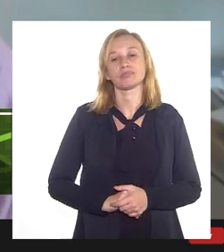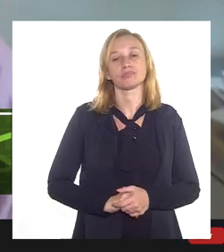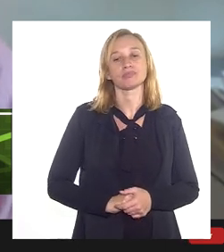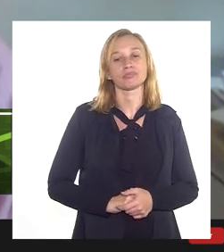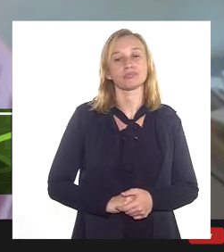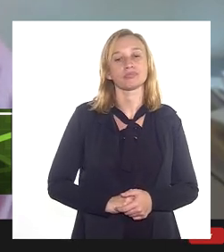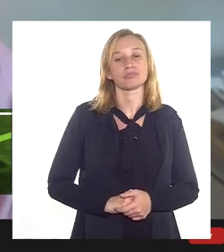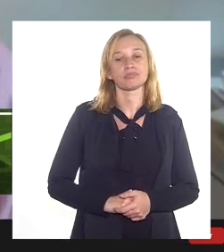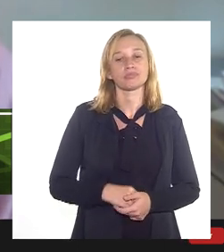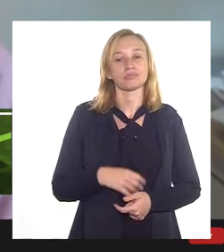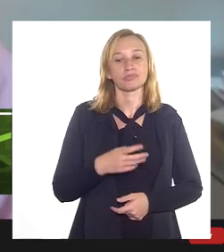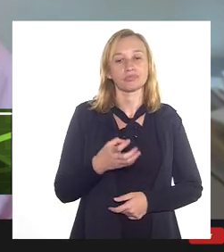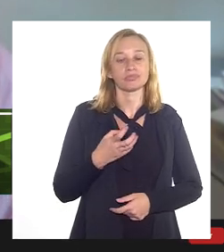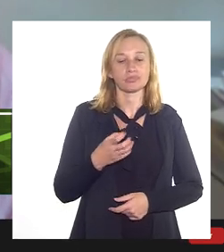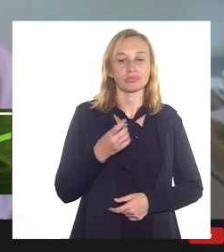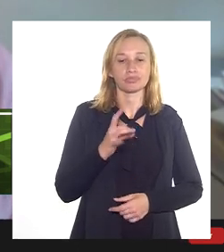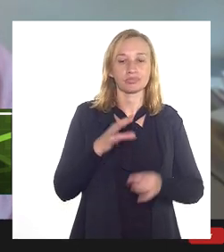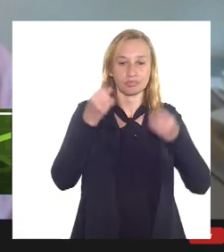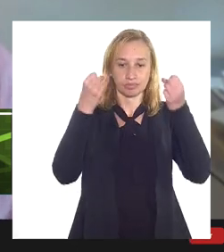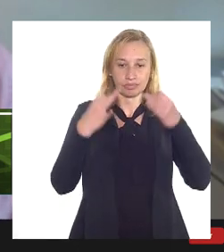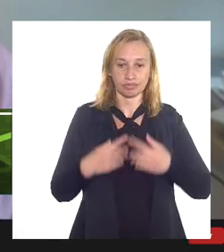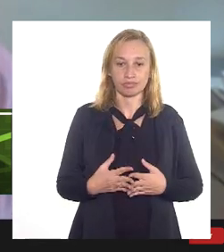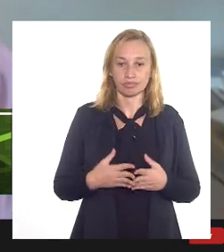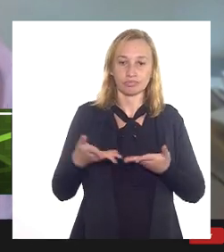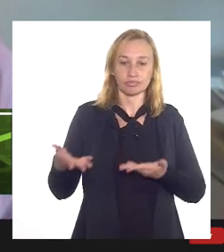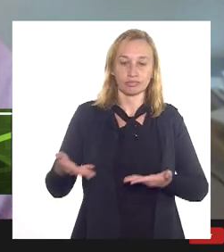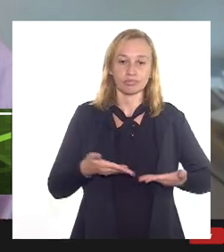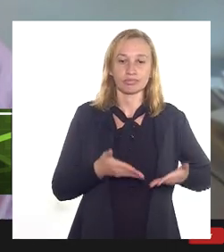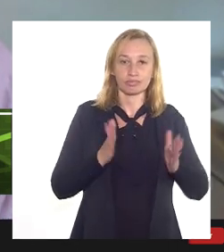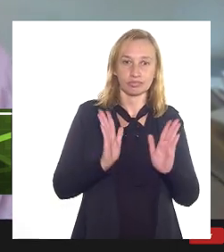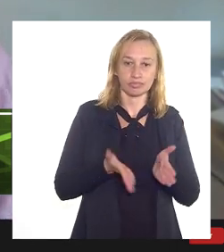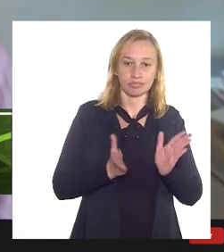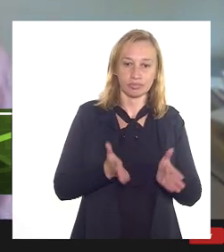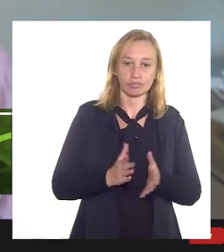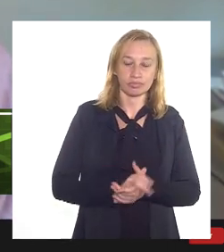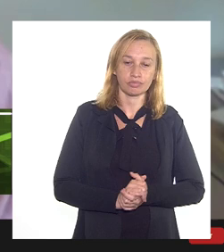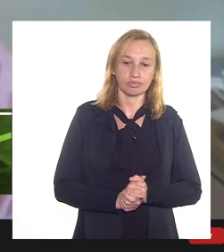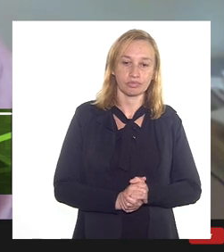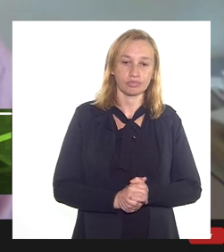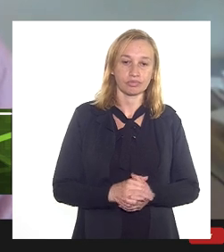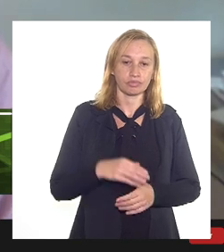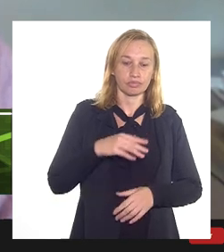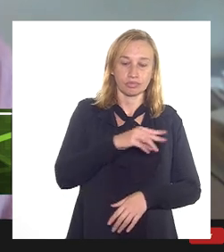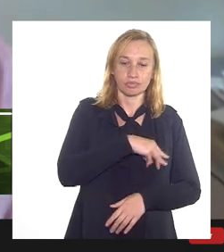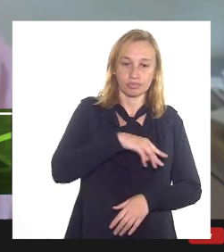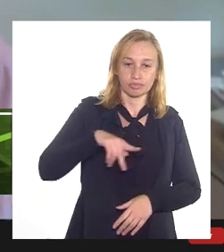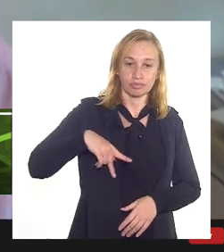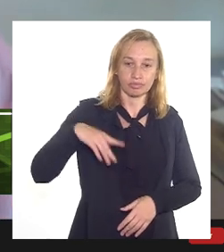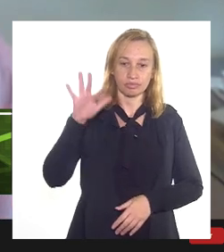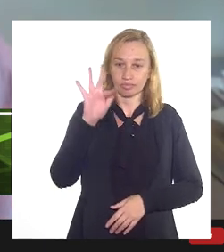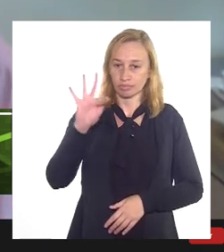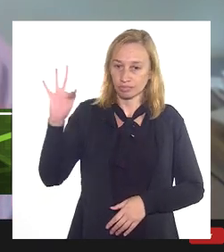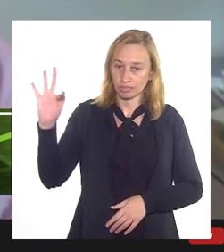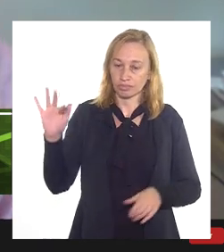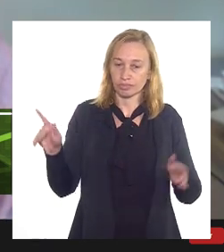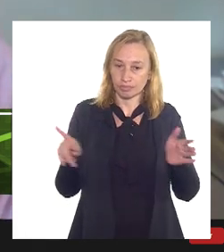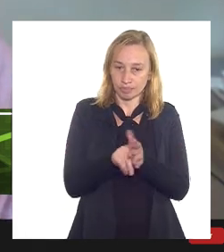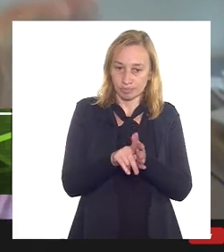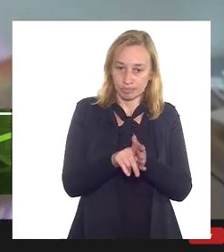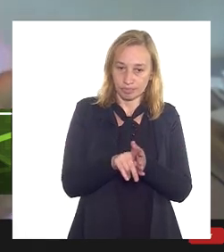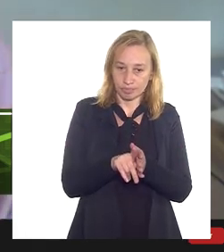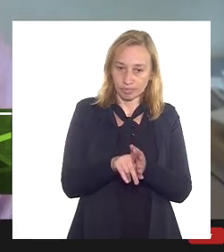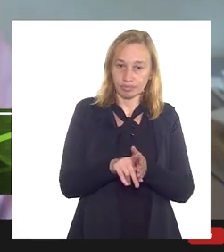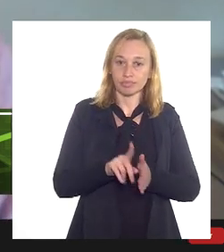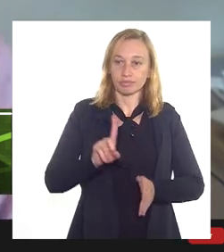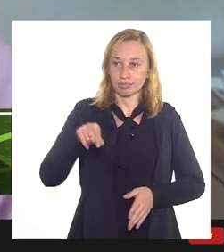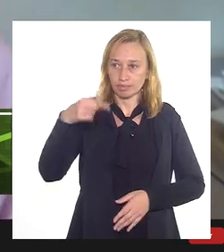Eu queria só dar uma explicação. Nós convidamos agora também o Ministério Público Federal para fazer parte. Convidamos na